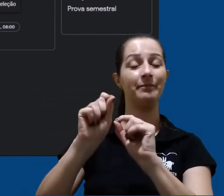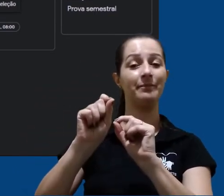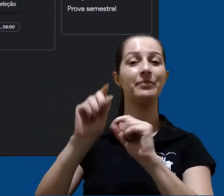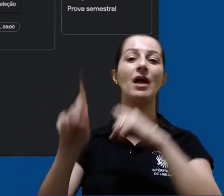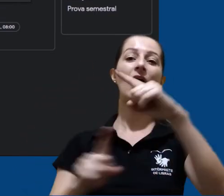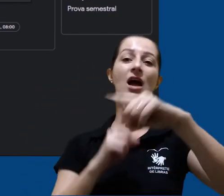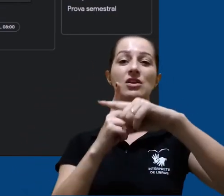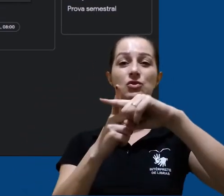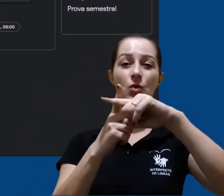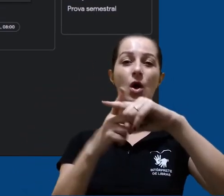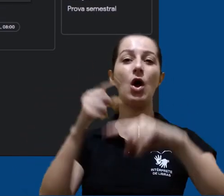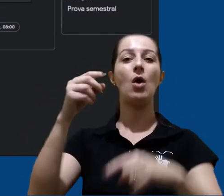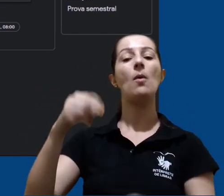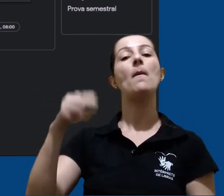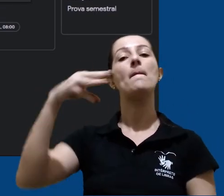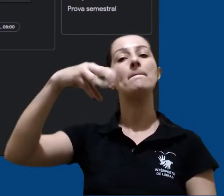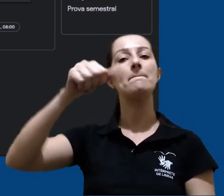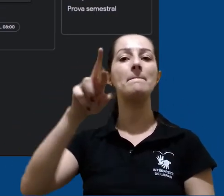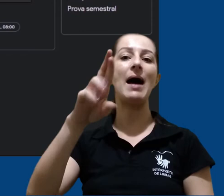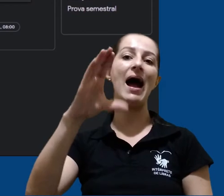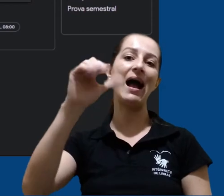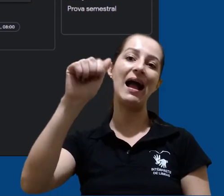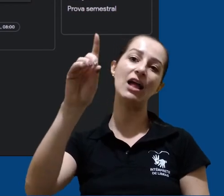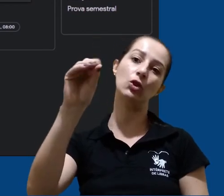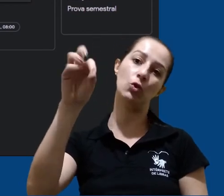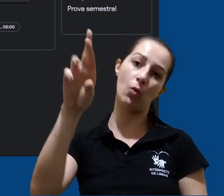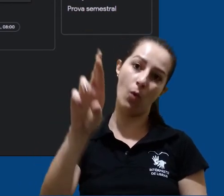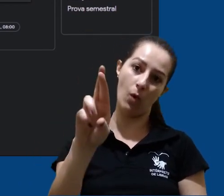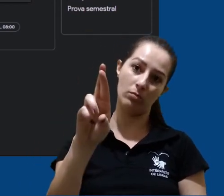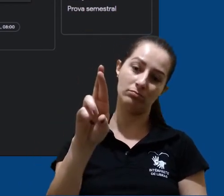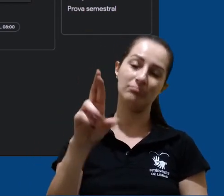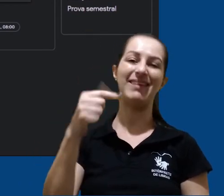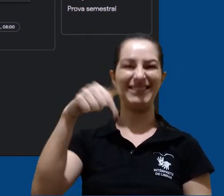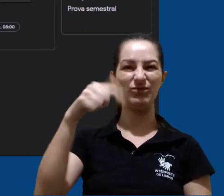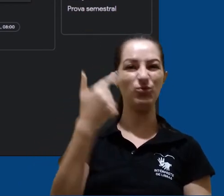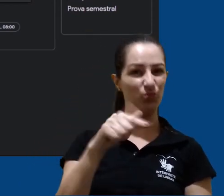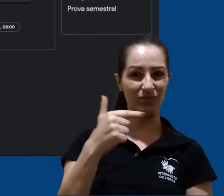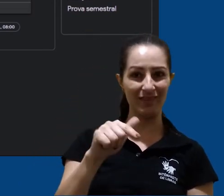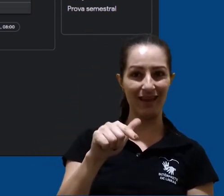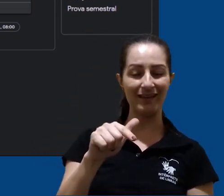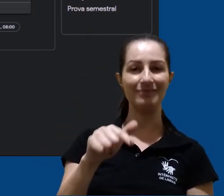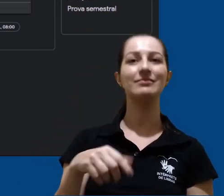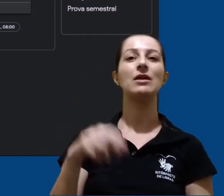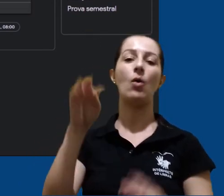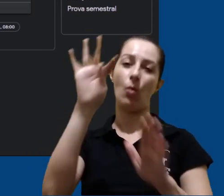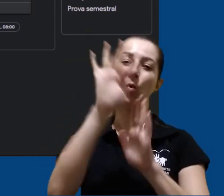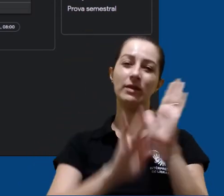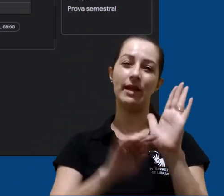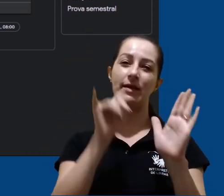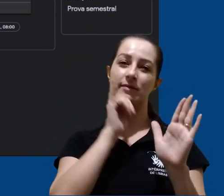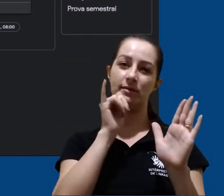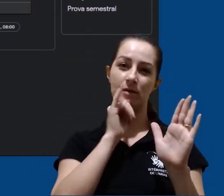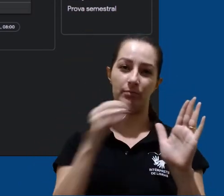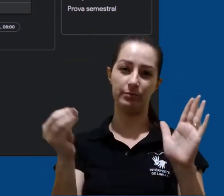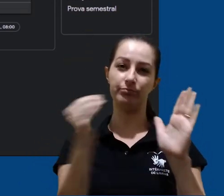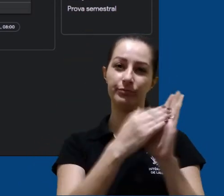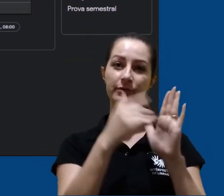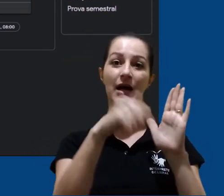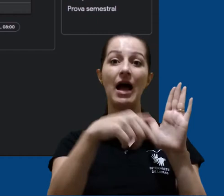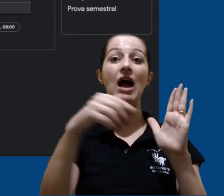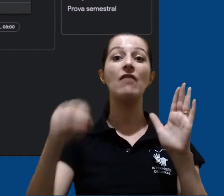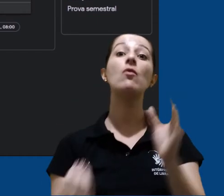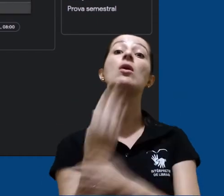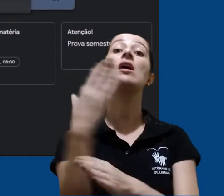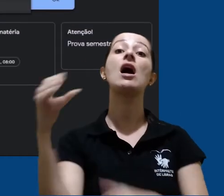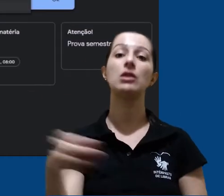adicionar essa nota a um marcador. Como nós não temos nenhum marcador ainda, ao digitar um texto neste campo, eu irei